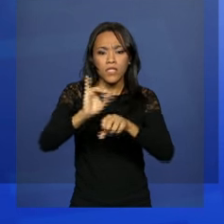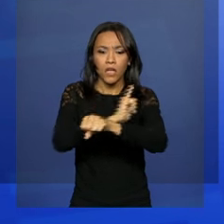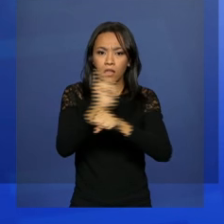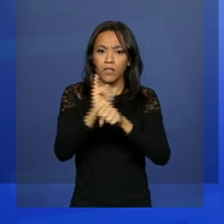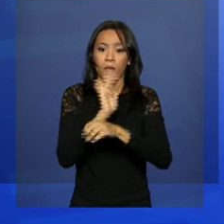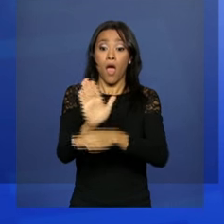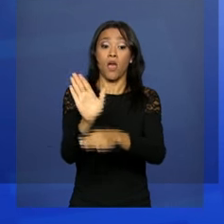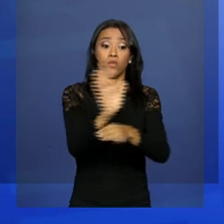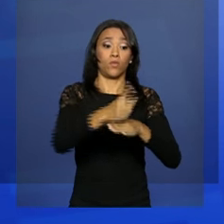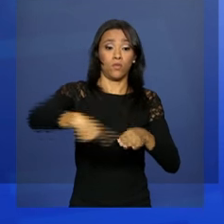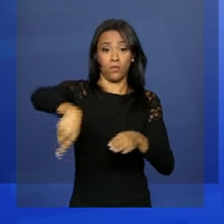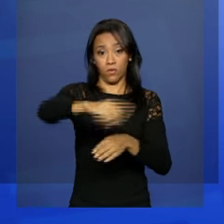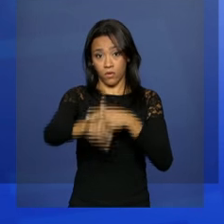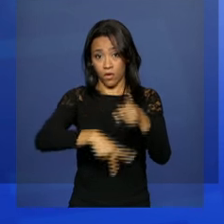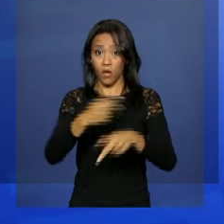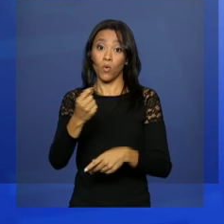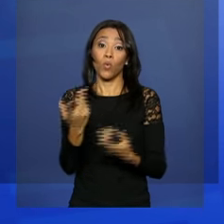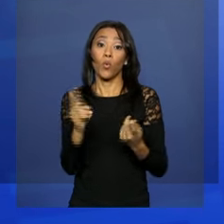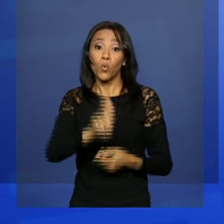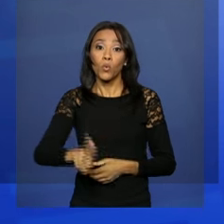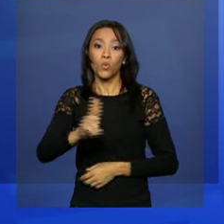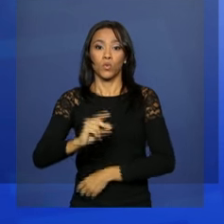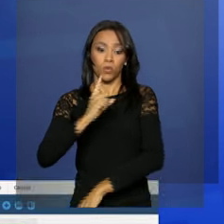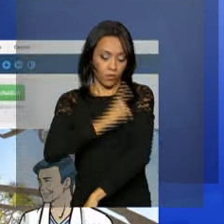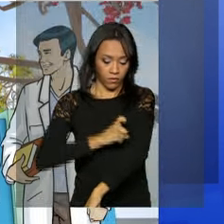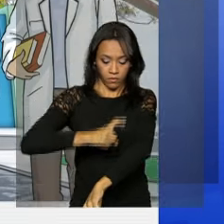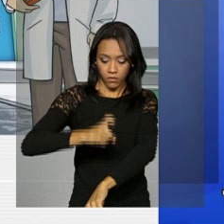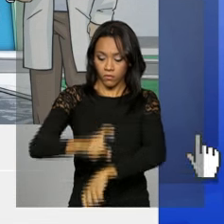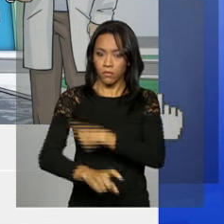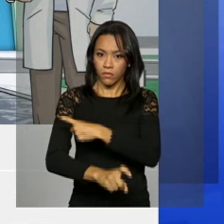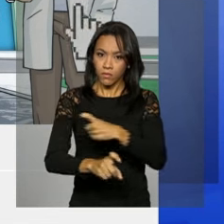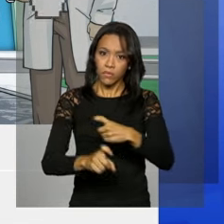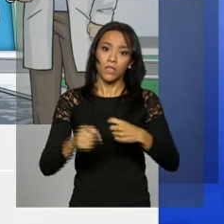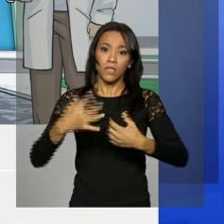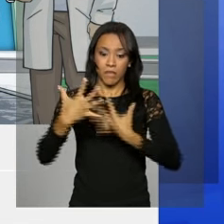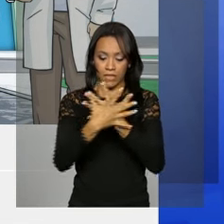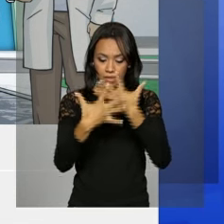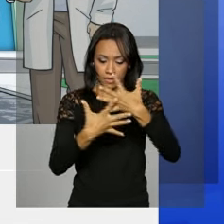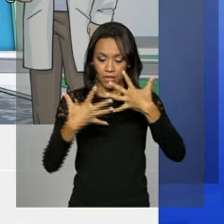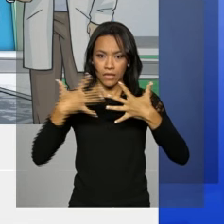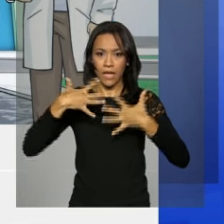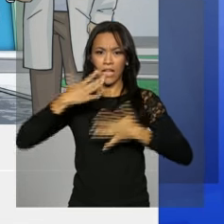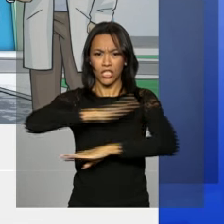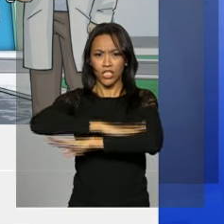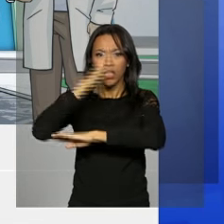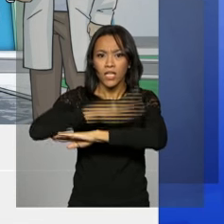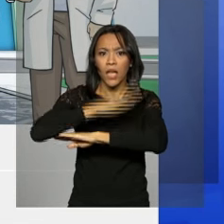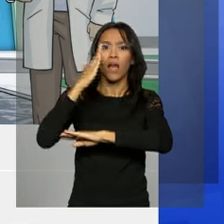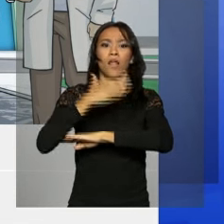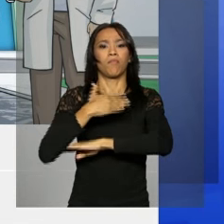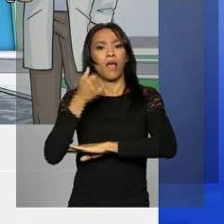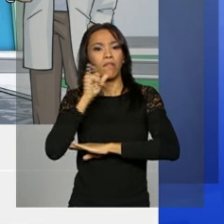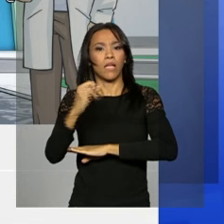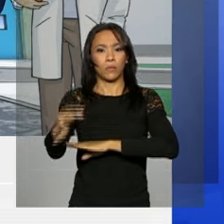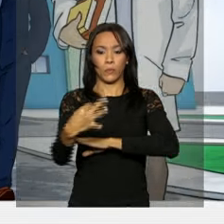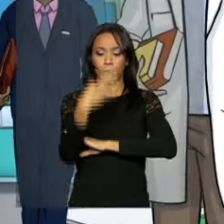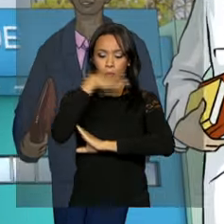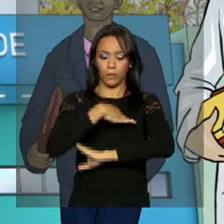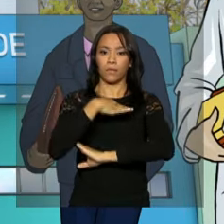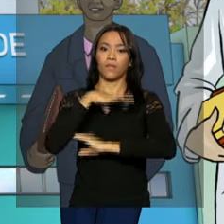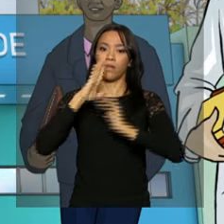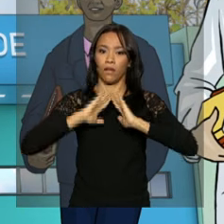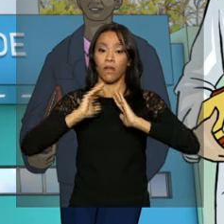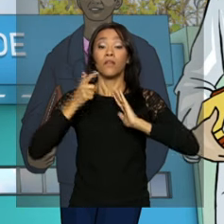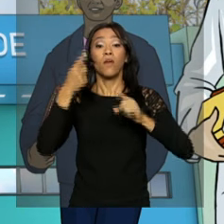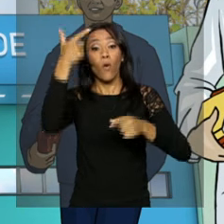população, como uso de repelentes e telas de proteção. Outra ferramenta para os profissionais e também para a população em geral é o curso